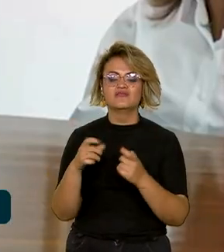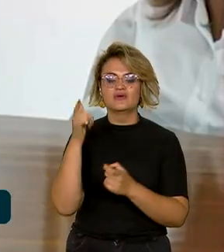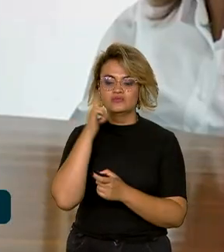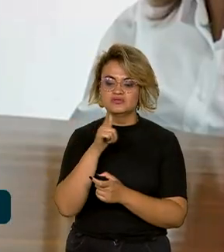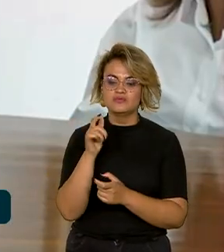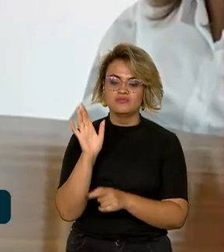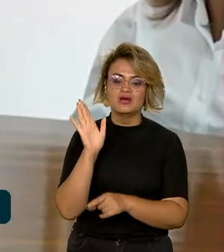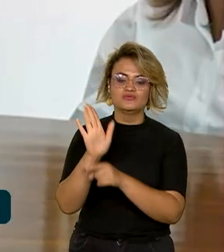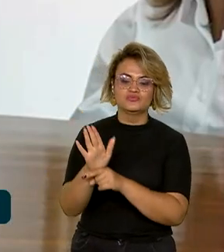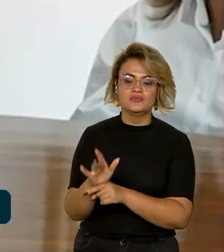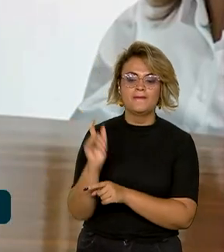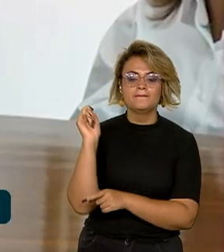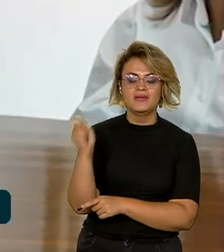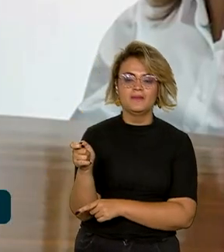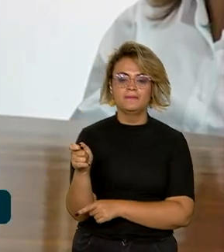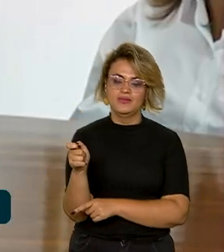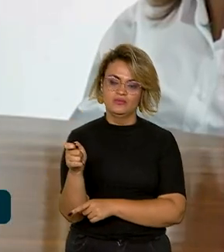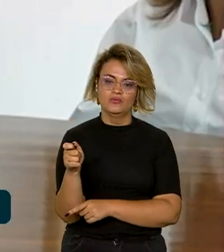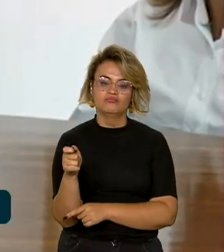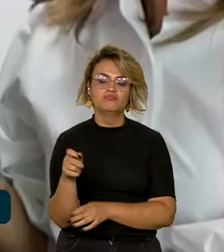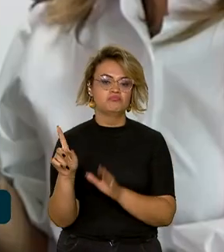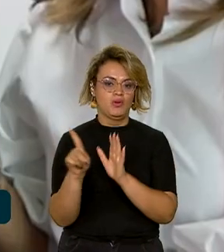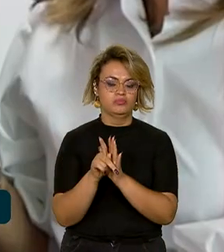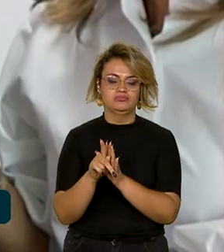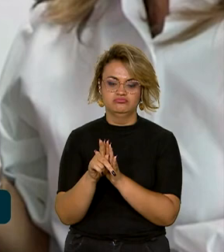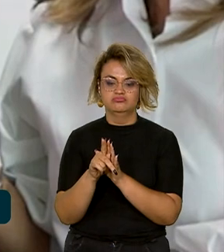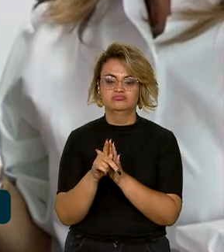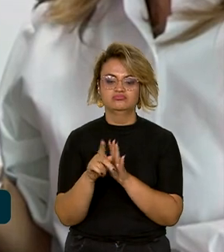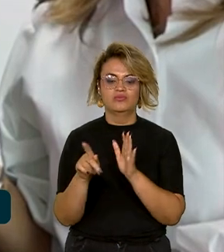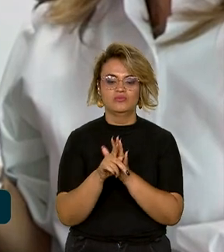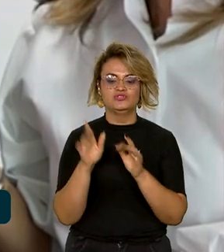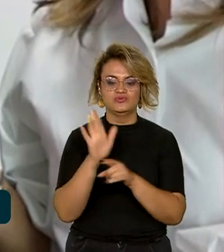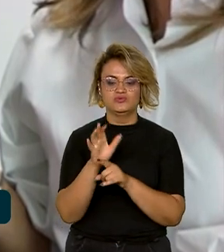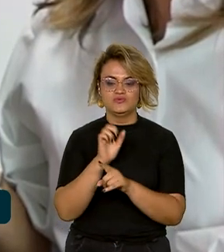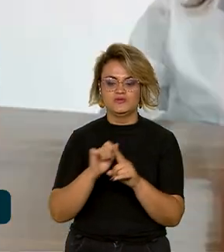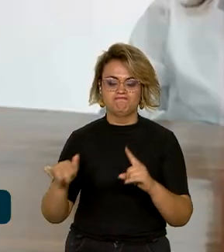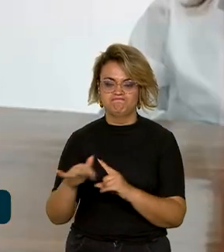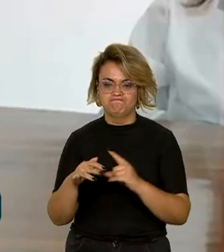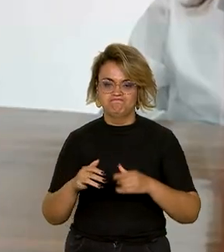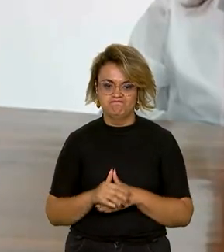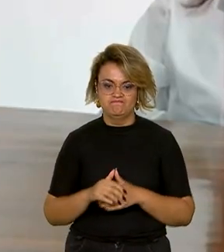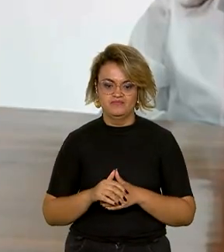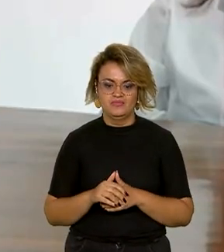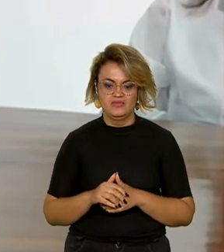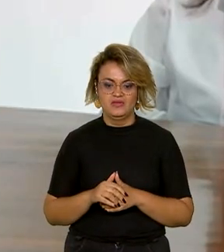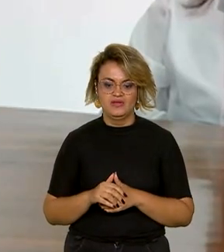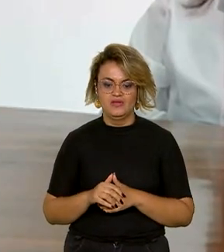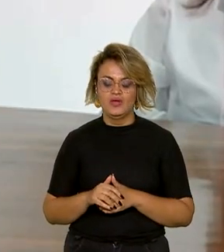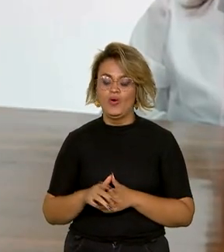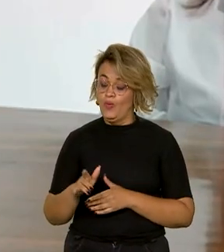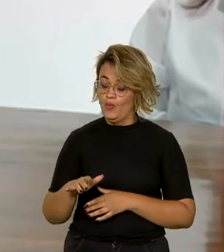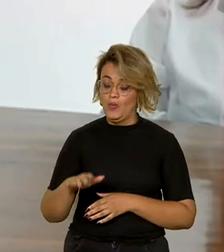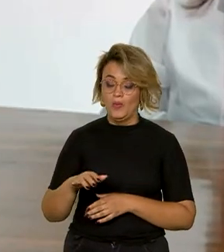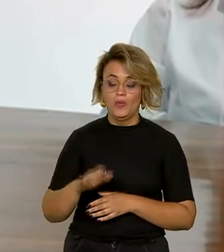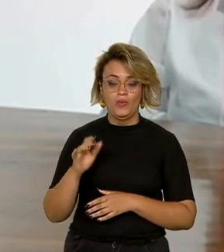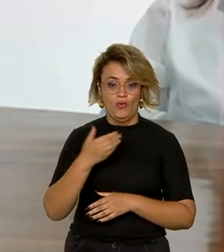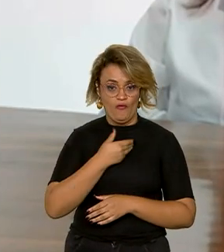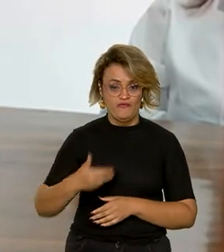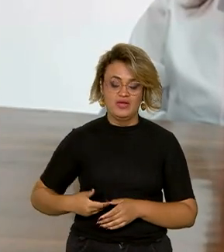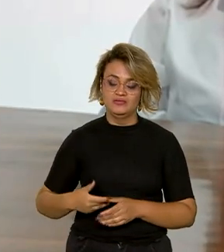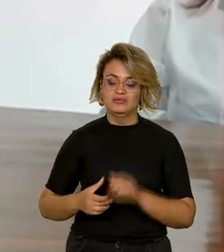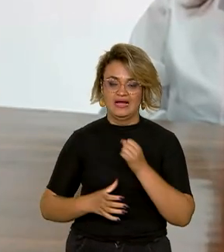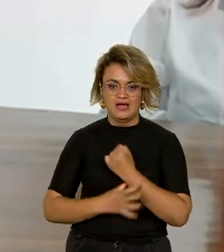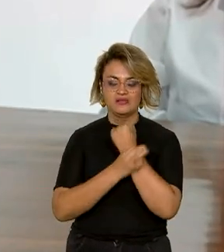um pagamento que vem do sistema assistência social. O Estado não só está garantindo a ser aluguel,